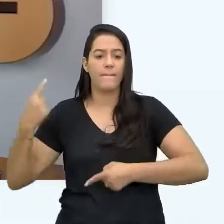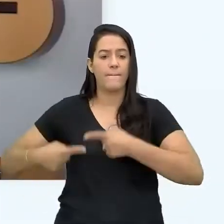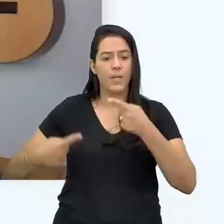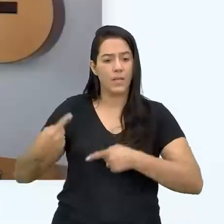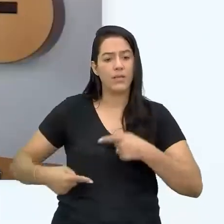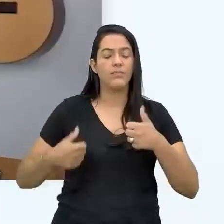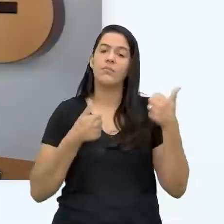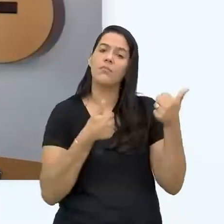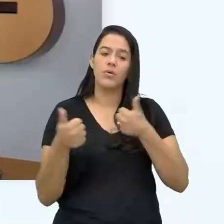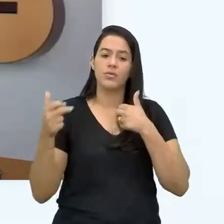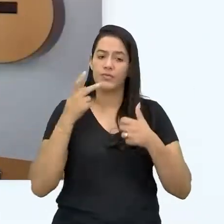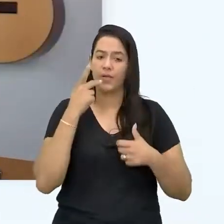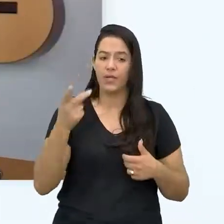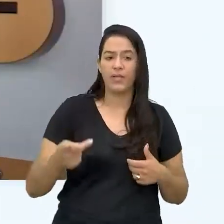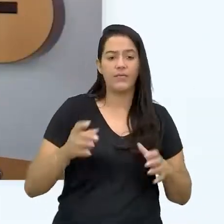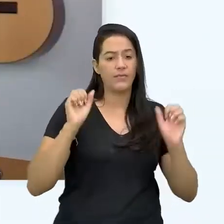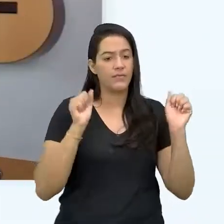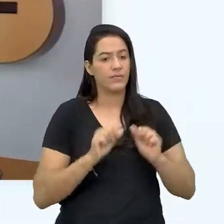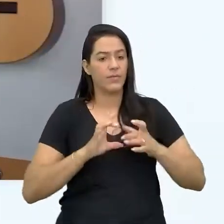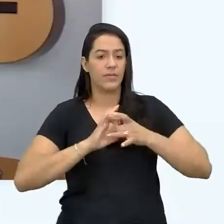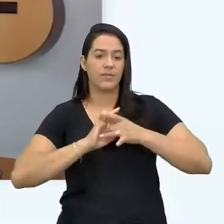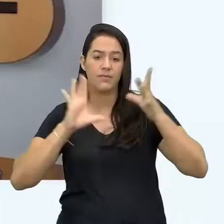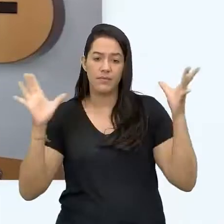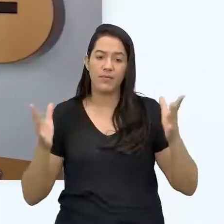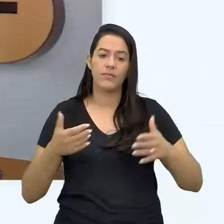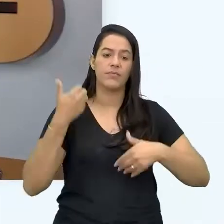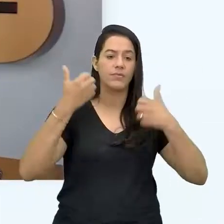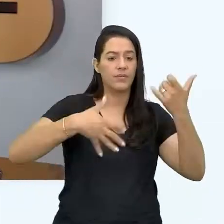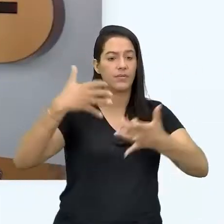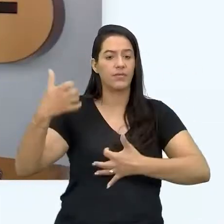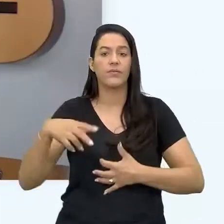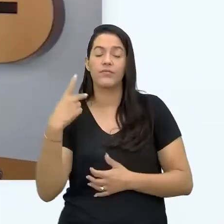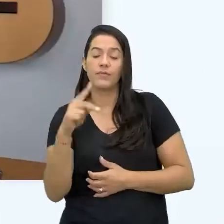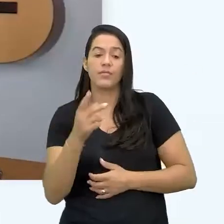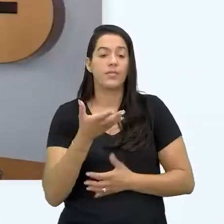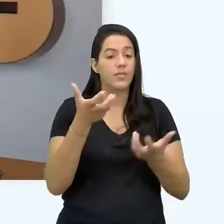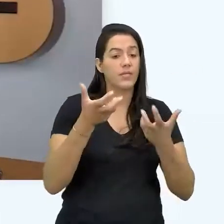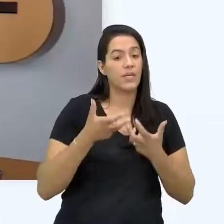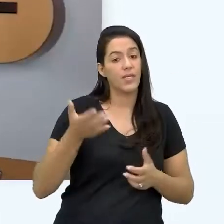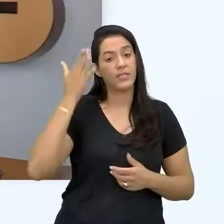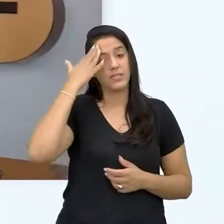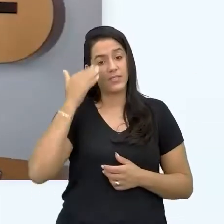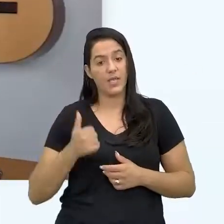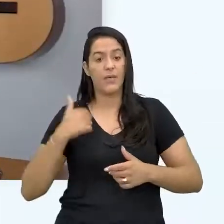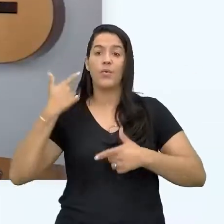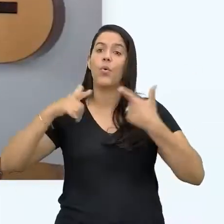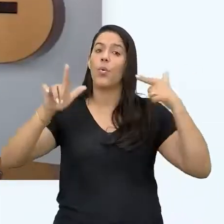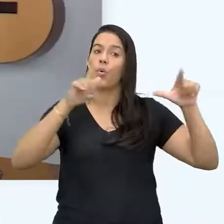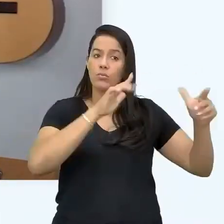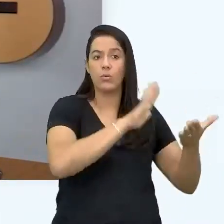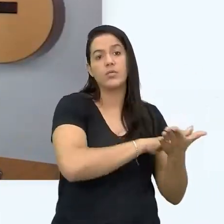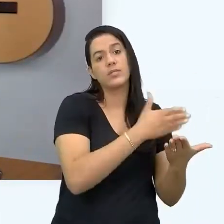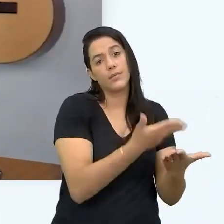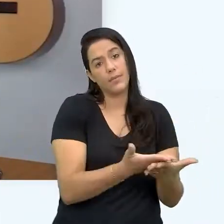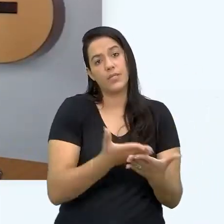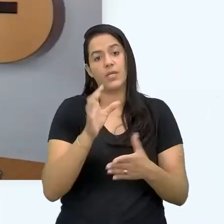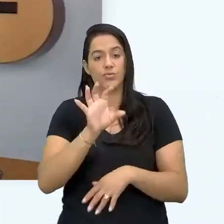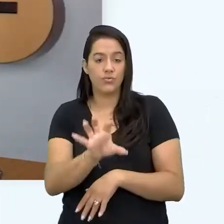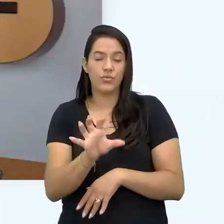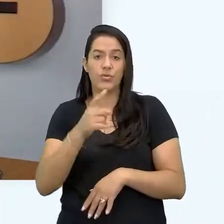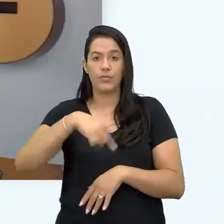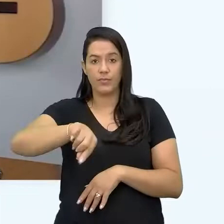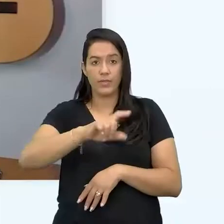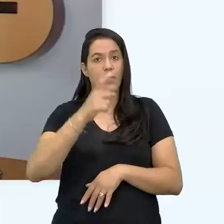social? Pode falar, você tem liberdade de expressão, pelo amor de Deus, faça o que você quiser. Mas saiba que isso gera interpretações. Então é você ter